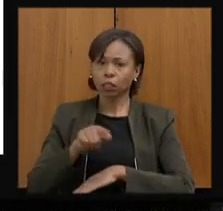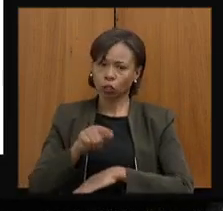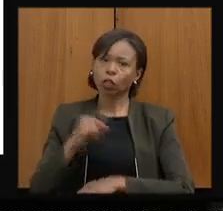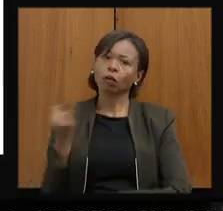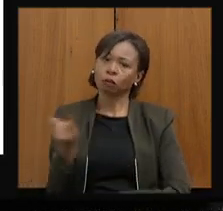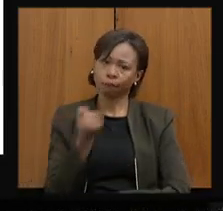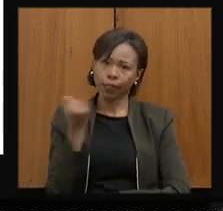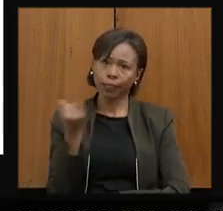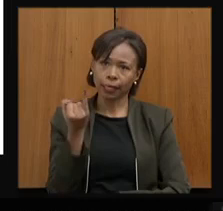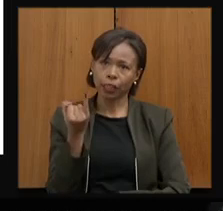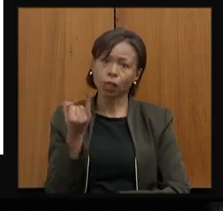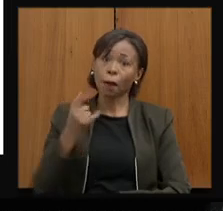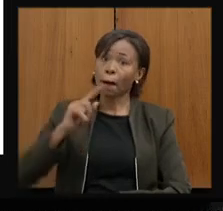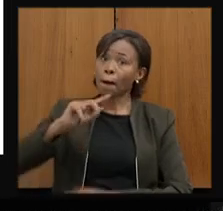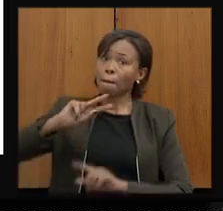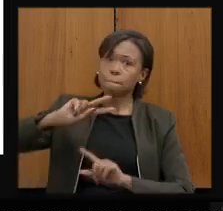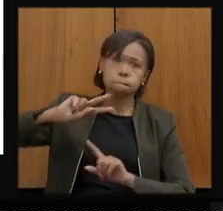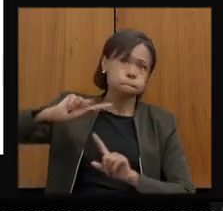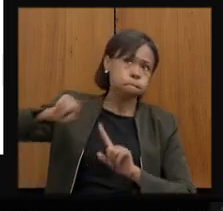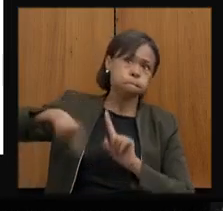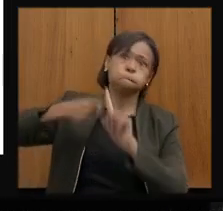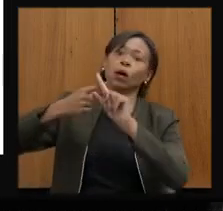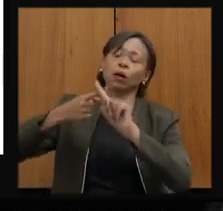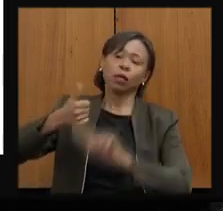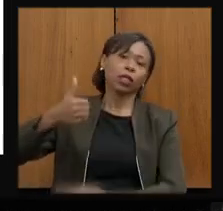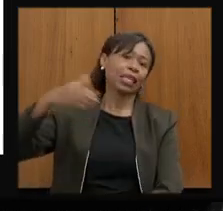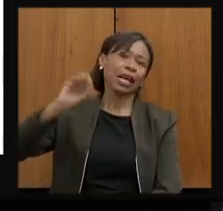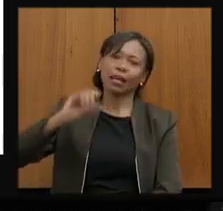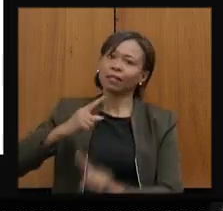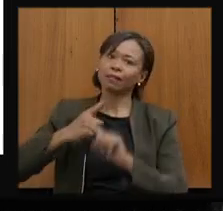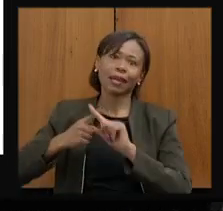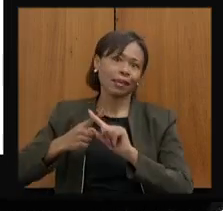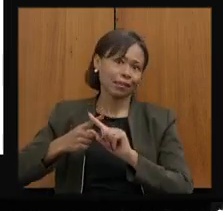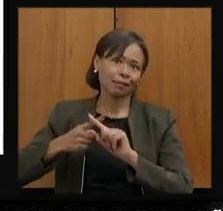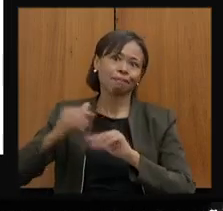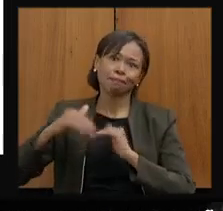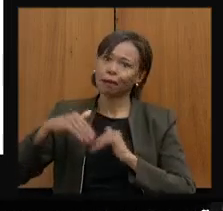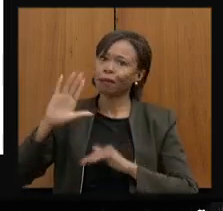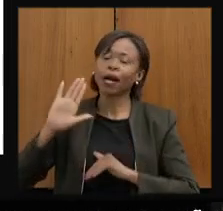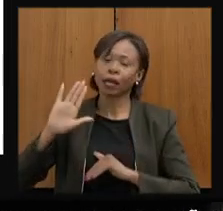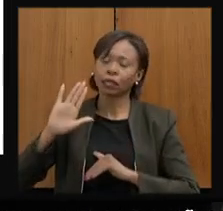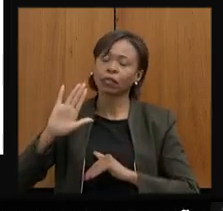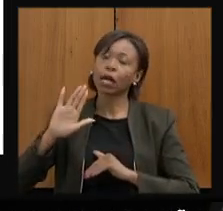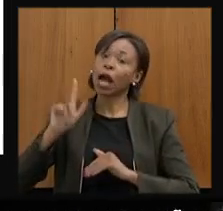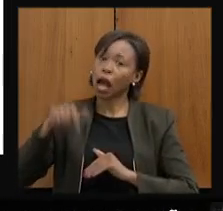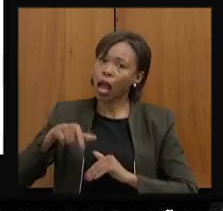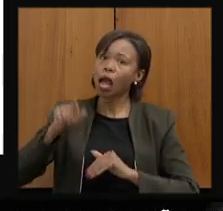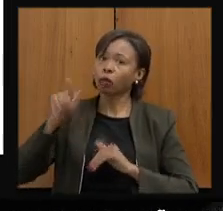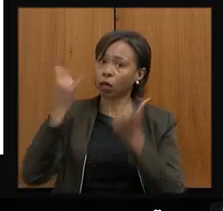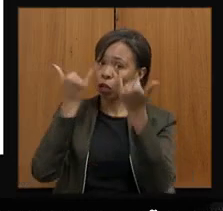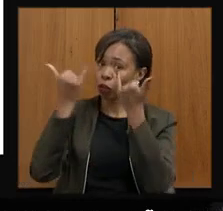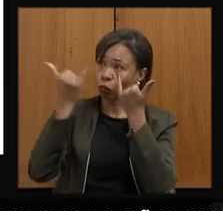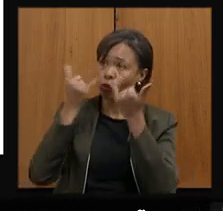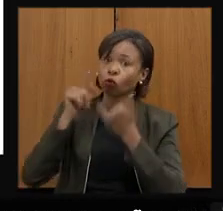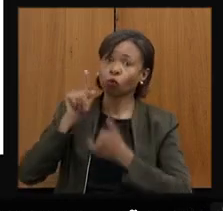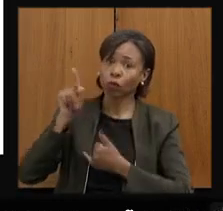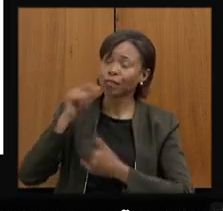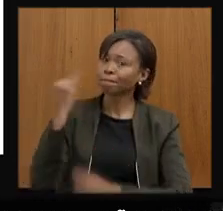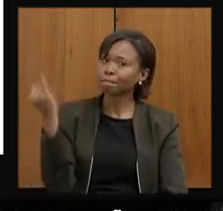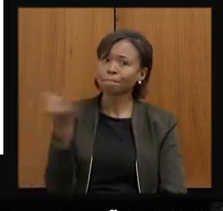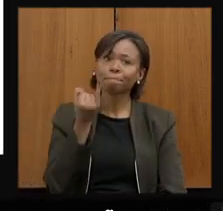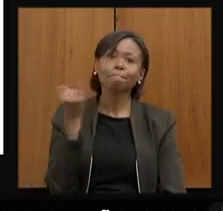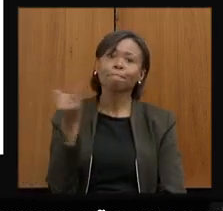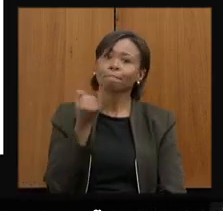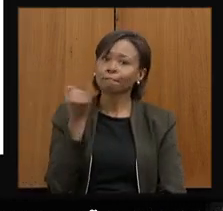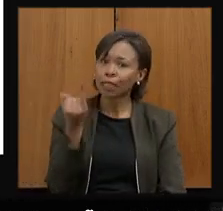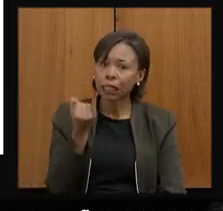multiplicando mais de dez vezes. Então, não é trivial. E, mais uma vez, um dado fundamental e muito